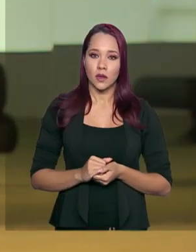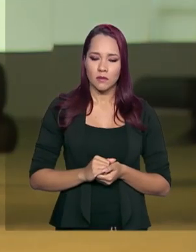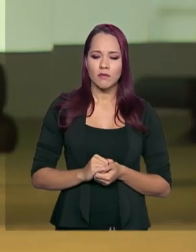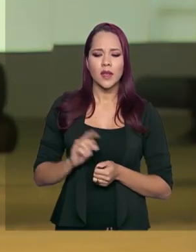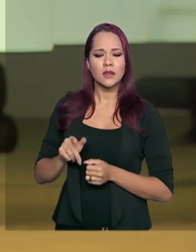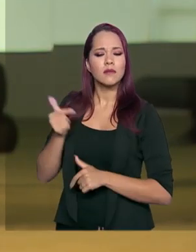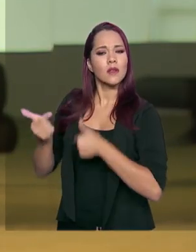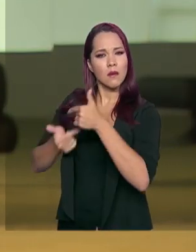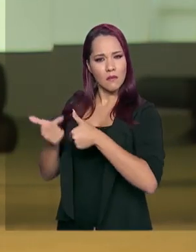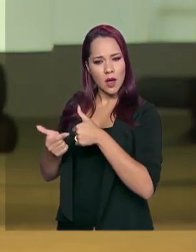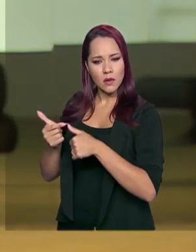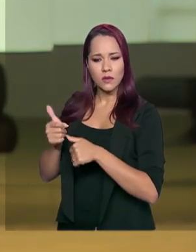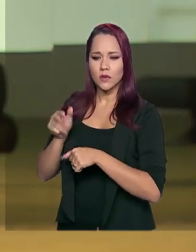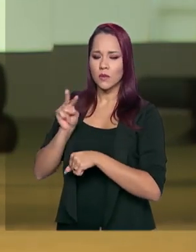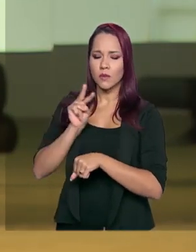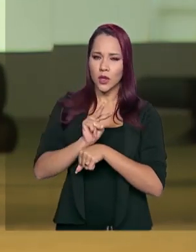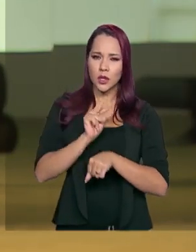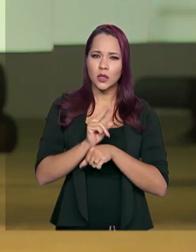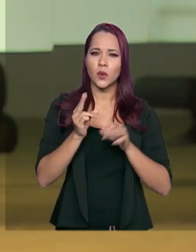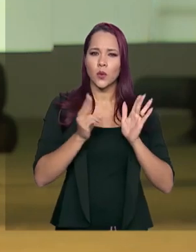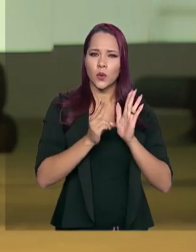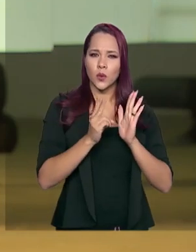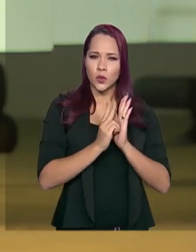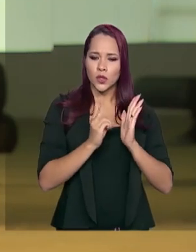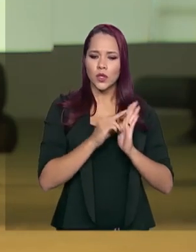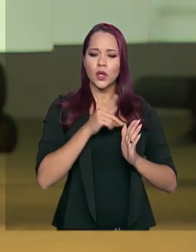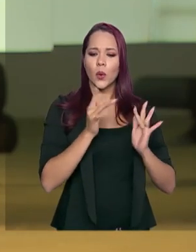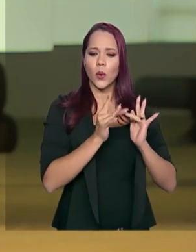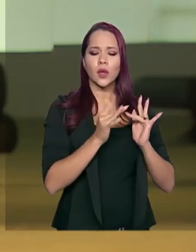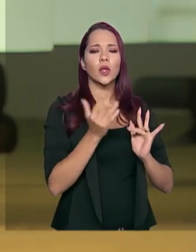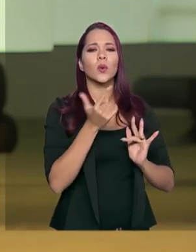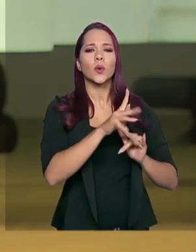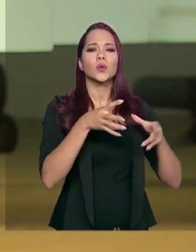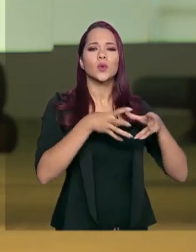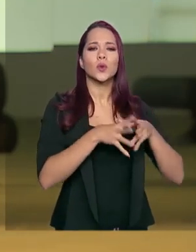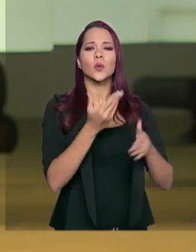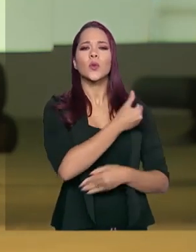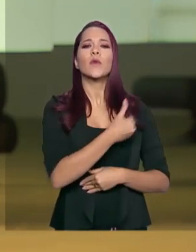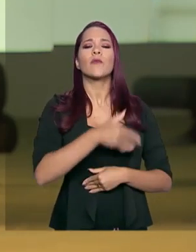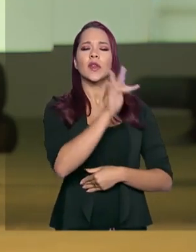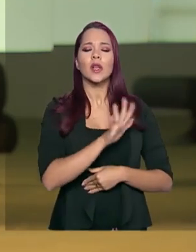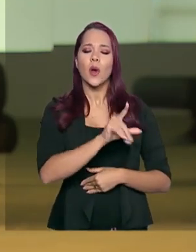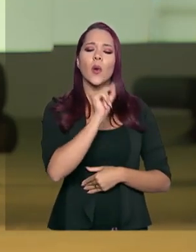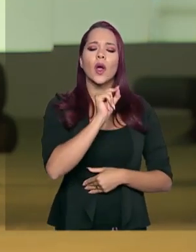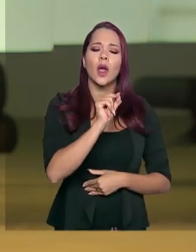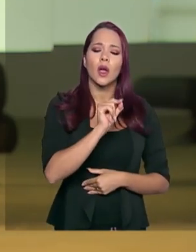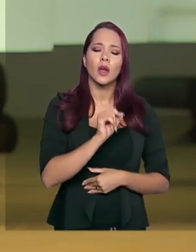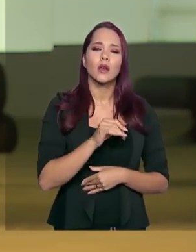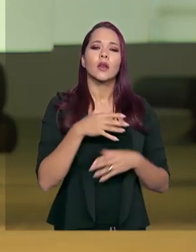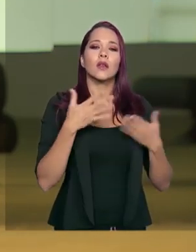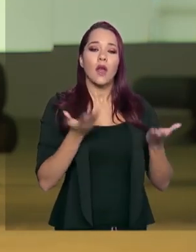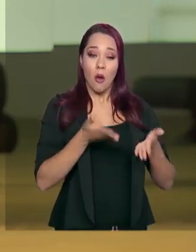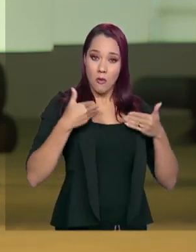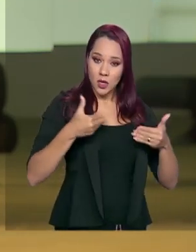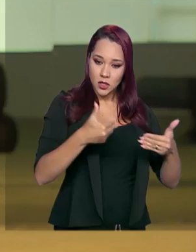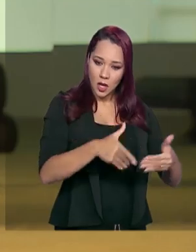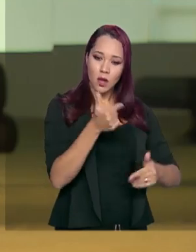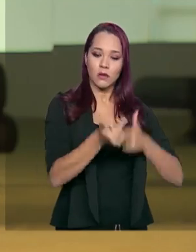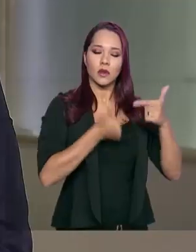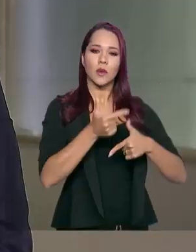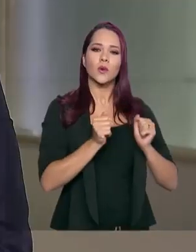proteção aos indígenas tem contato com outros órgãos do governo federal, né? Quem são eles? Quem são os ministérios